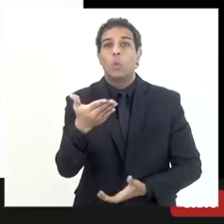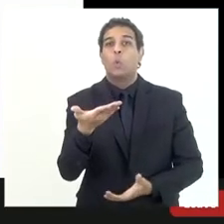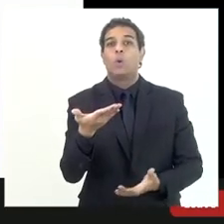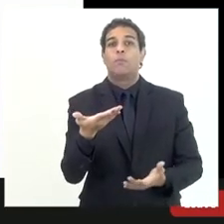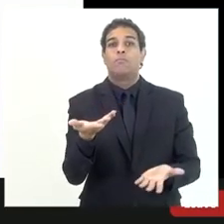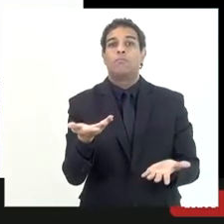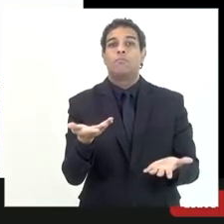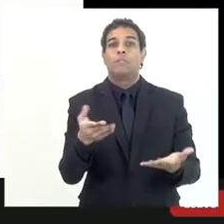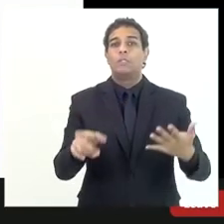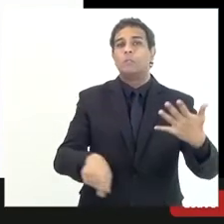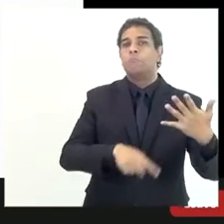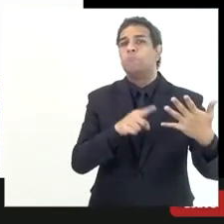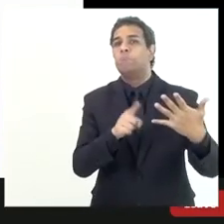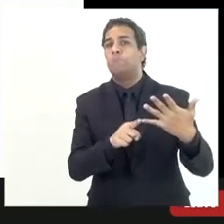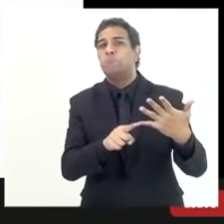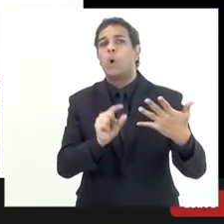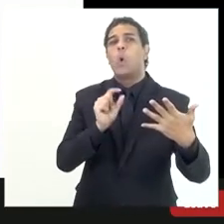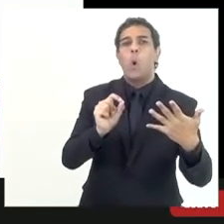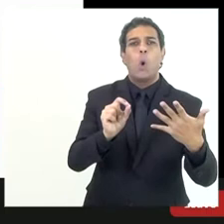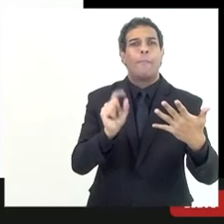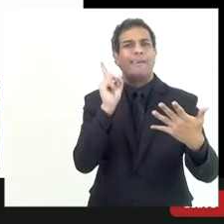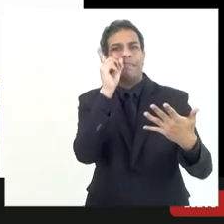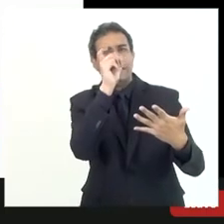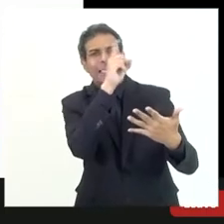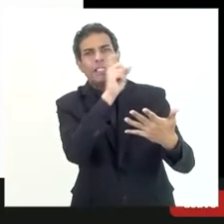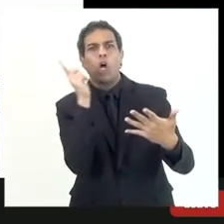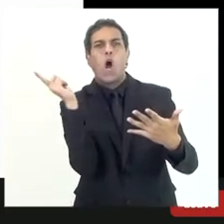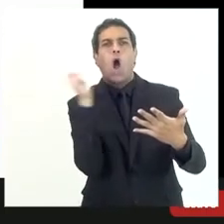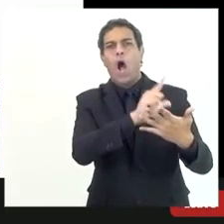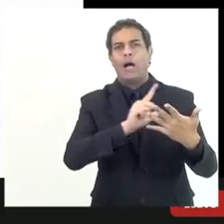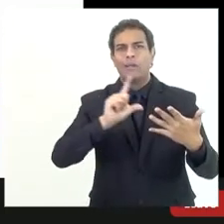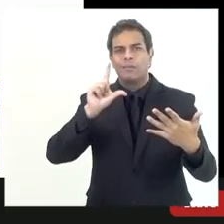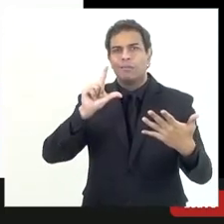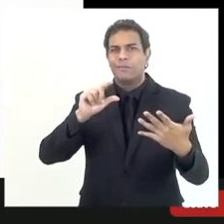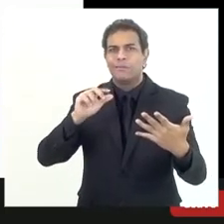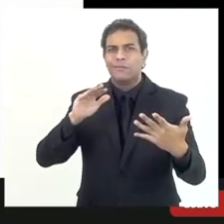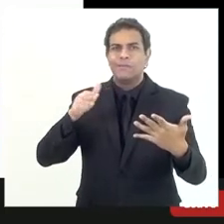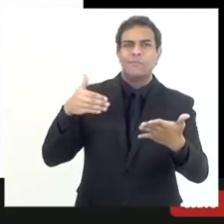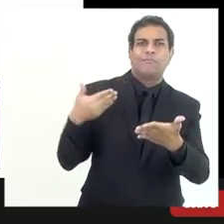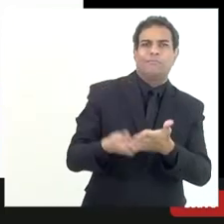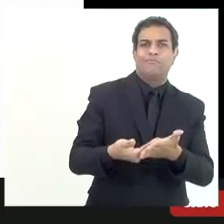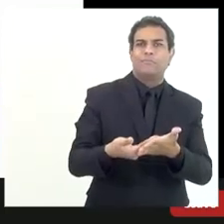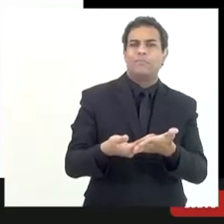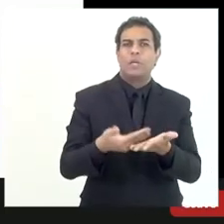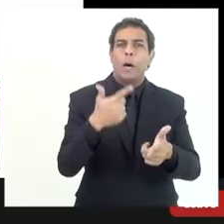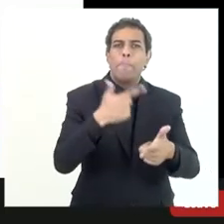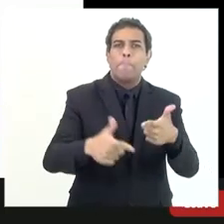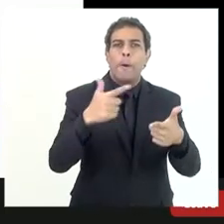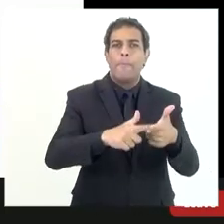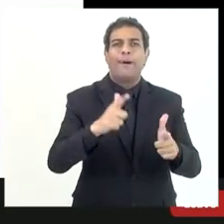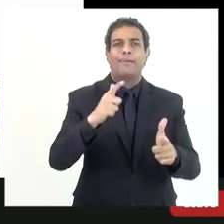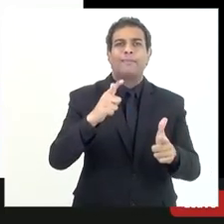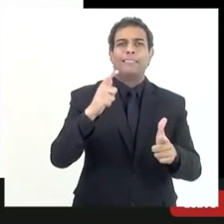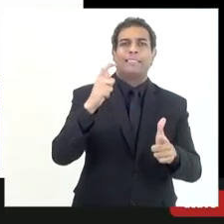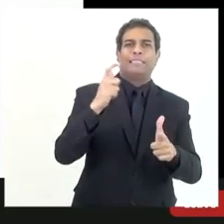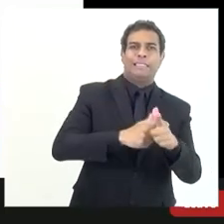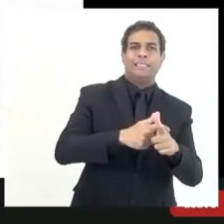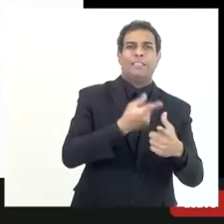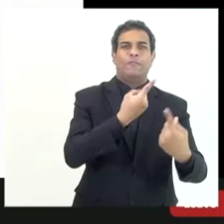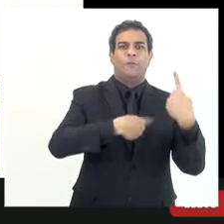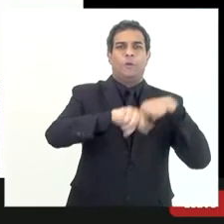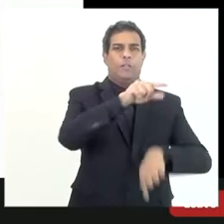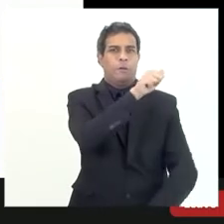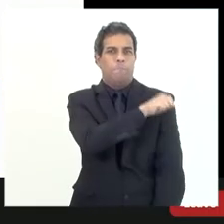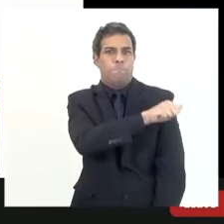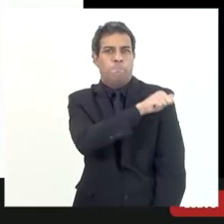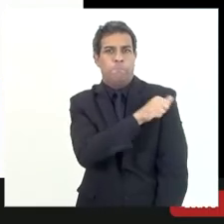que ela tem uma baixa dificuldade de realização ou seja tem uma alta probabilidade desse crédito verter para o Estado então se ela